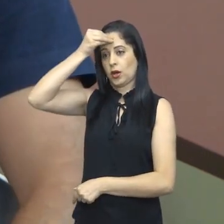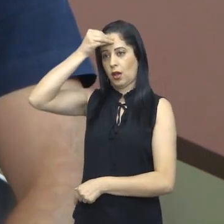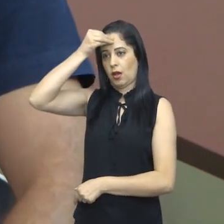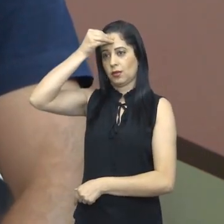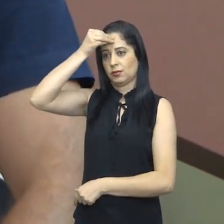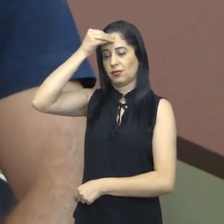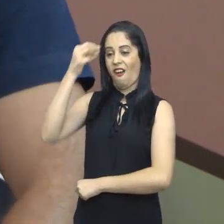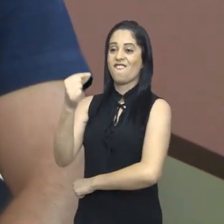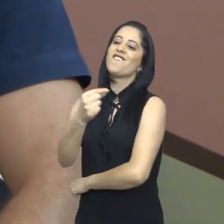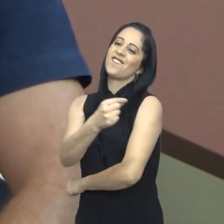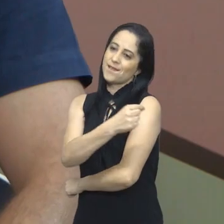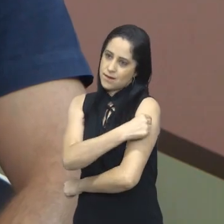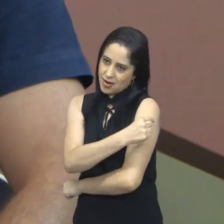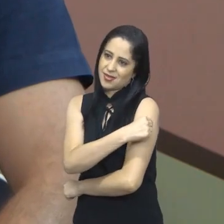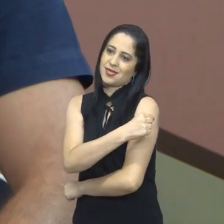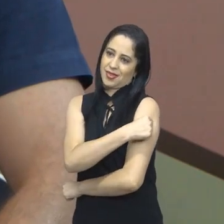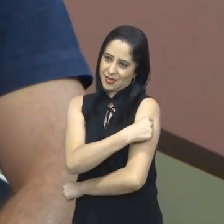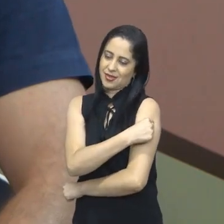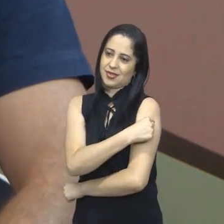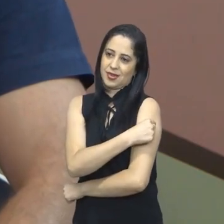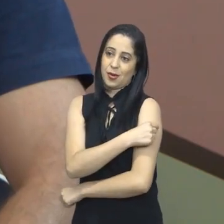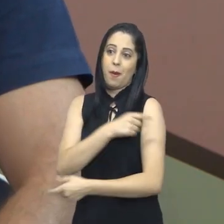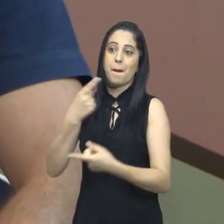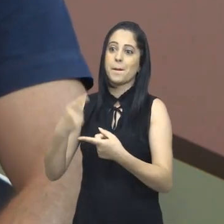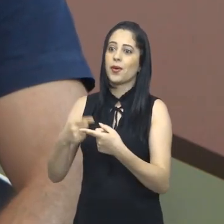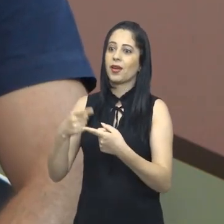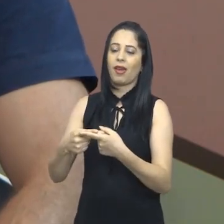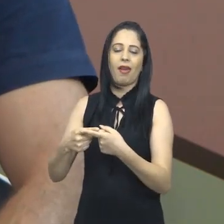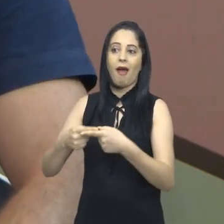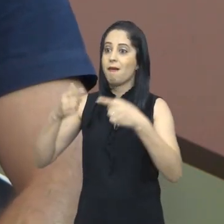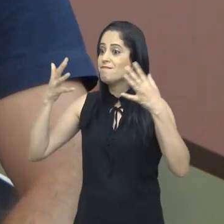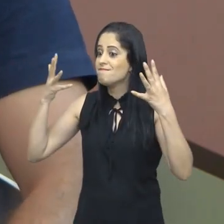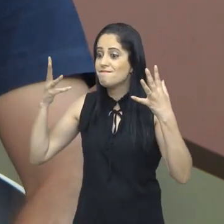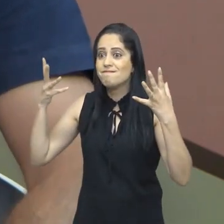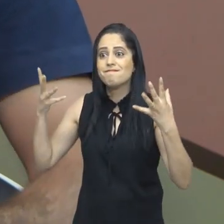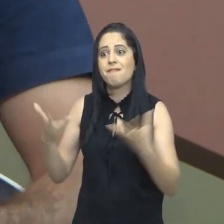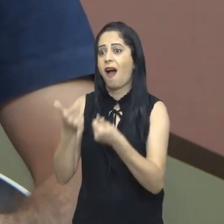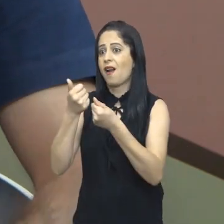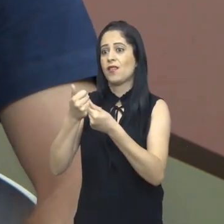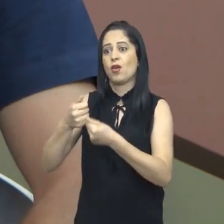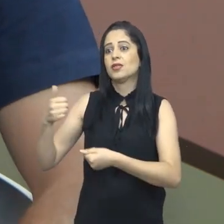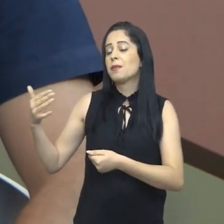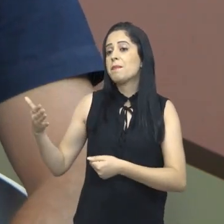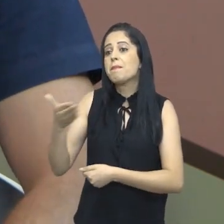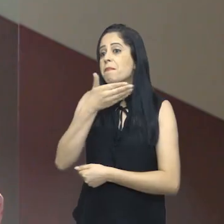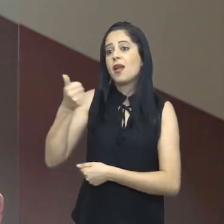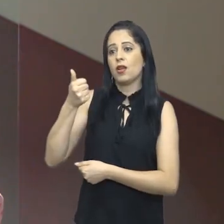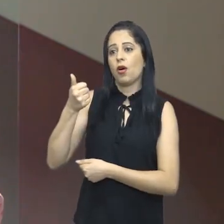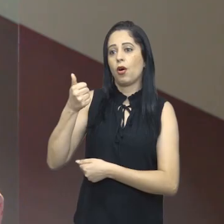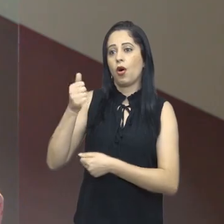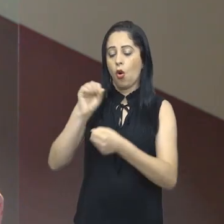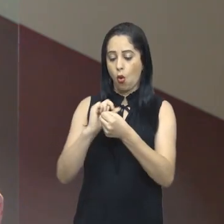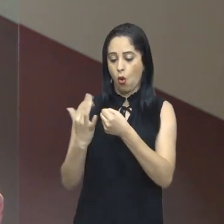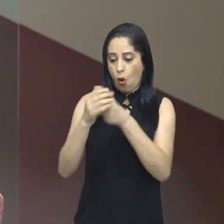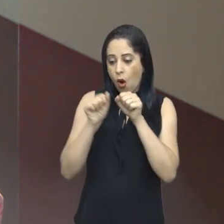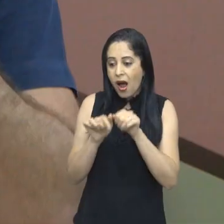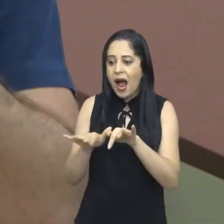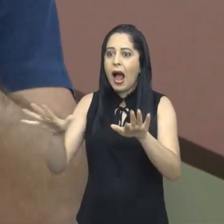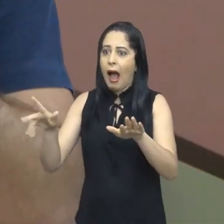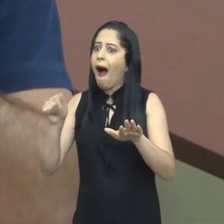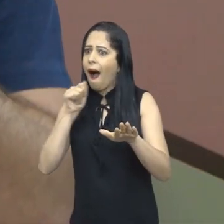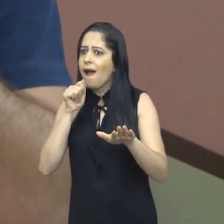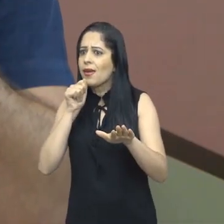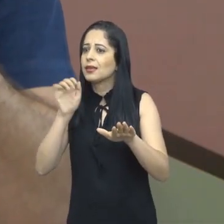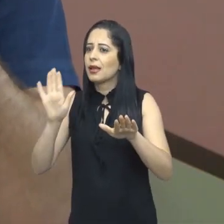tapete da pandemia, que ainda está em curso, mas, enfim, que a gente dizer que a gente, pelo menos, observa um controle da enfermidade. Então, a vacinação é